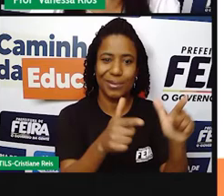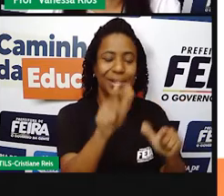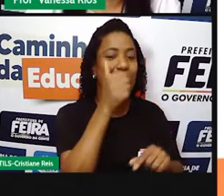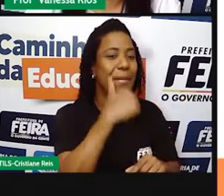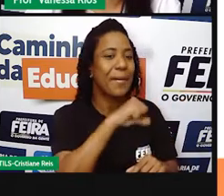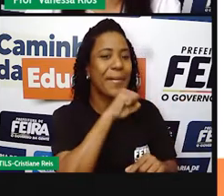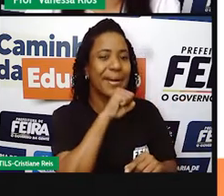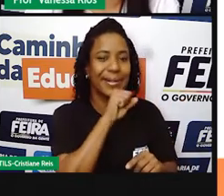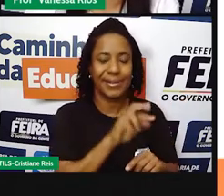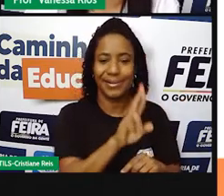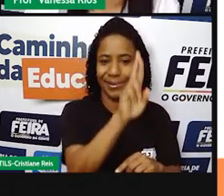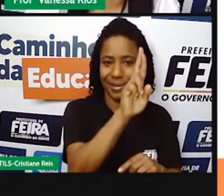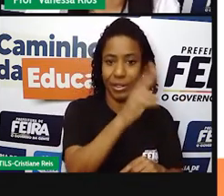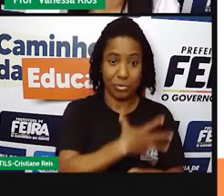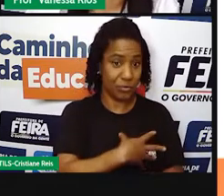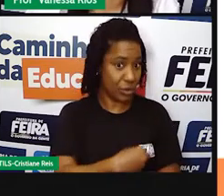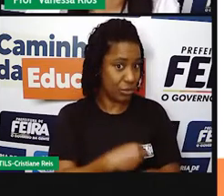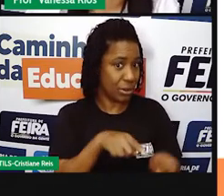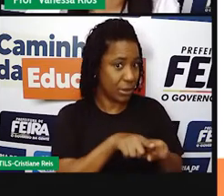para os próprios filhos.